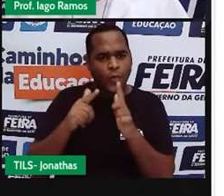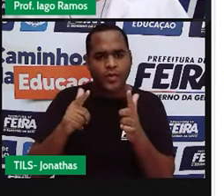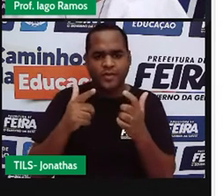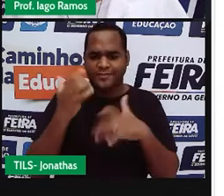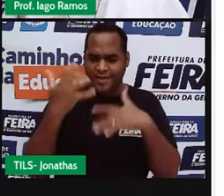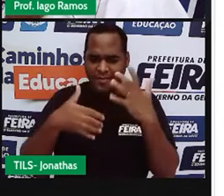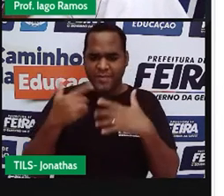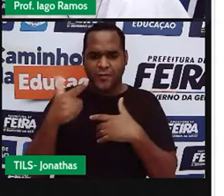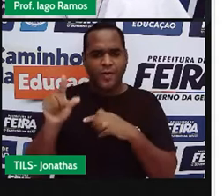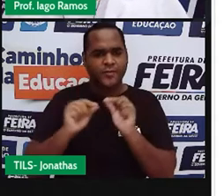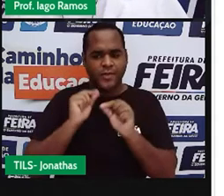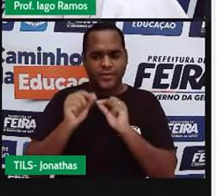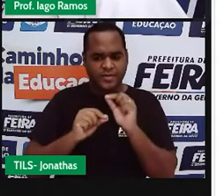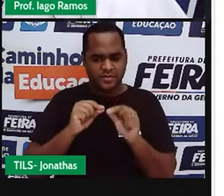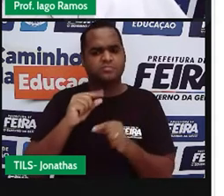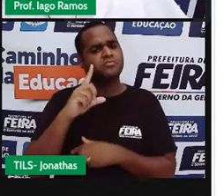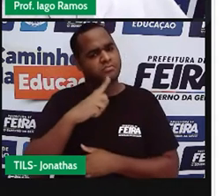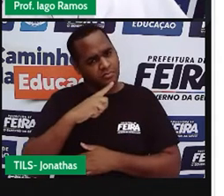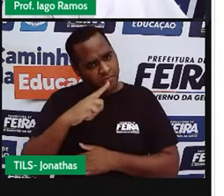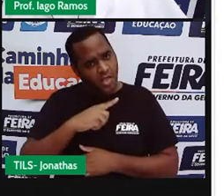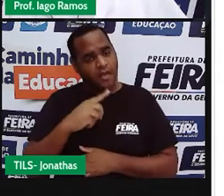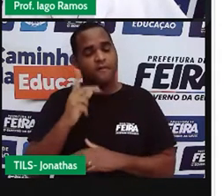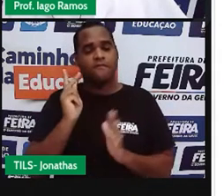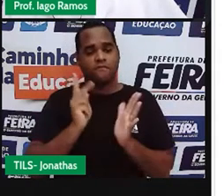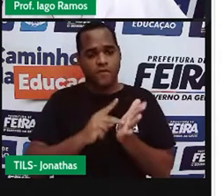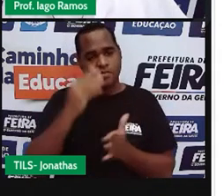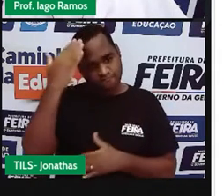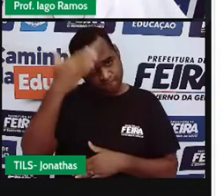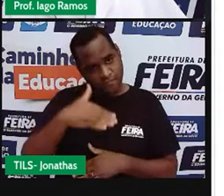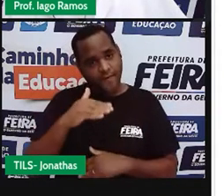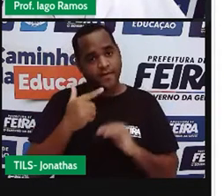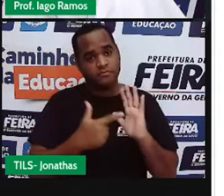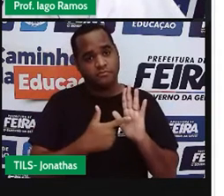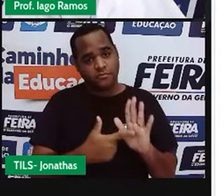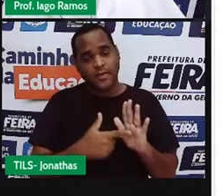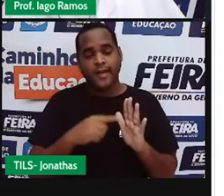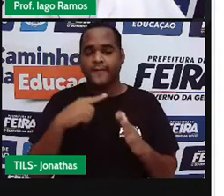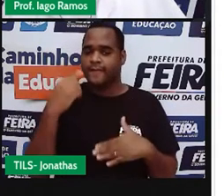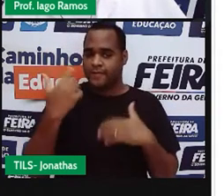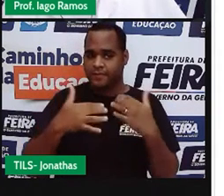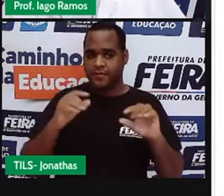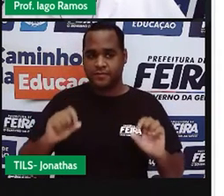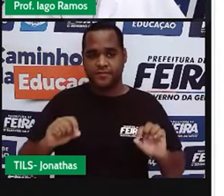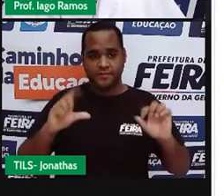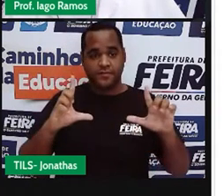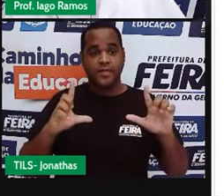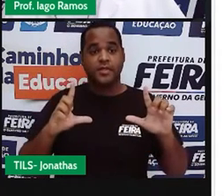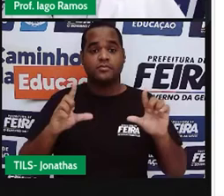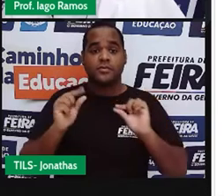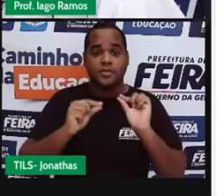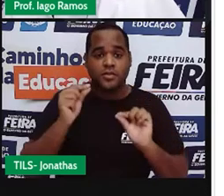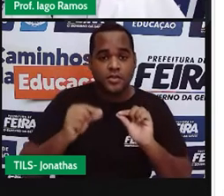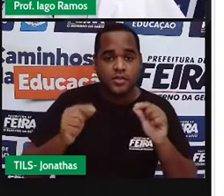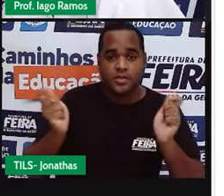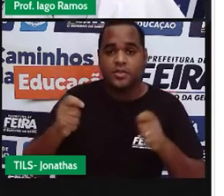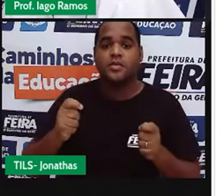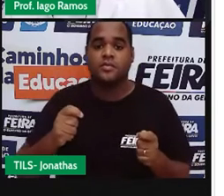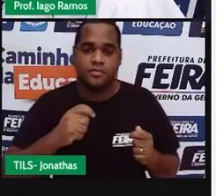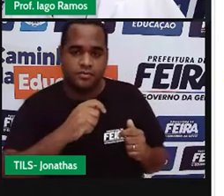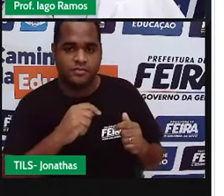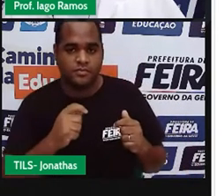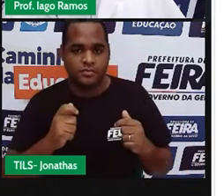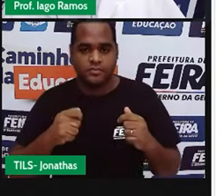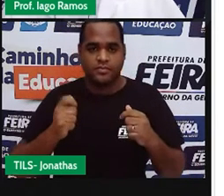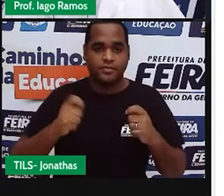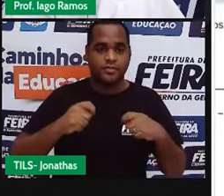para isso acontecer? Existe. E eu quero que você venha aqui comigo na tela. A gente vai mover ela aqui. Olha